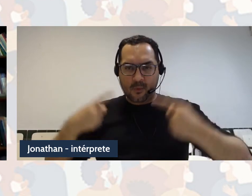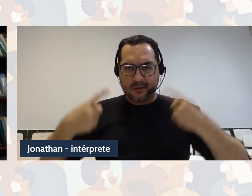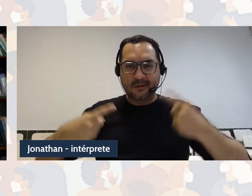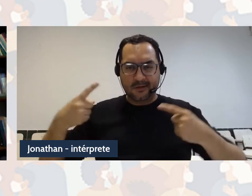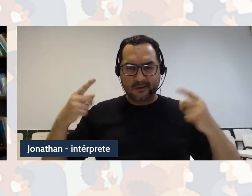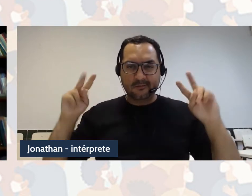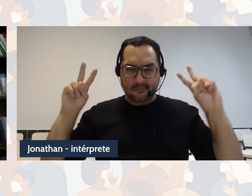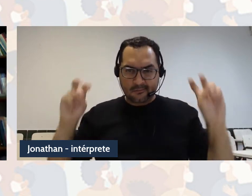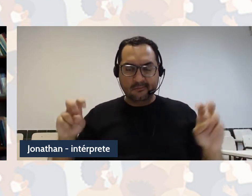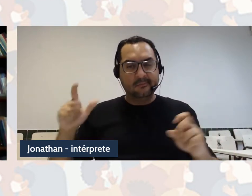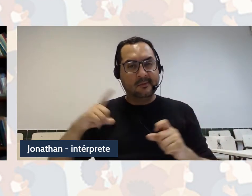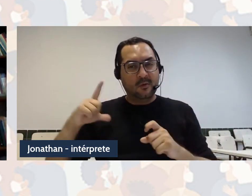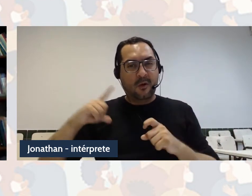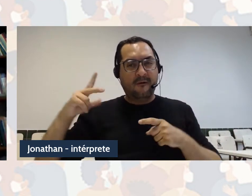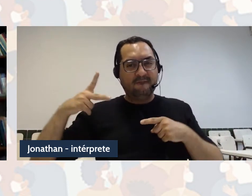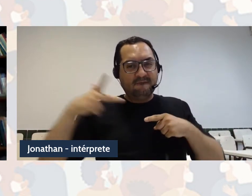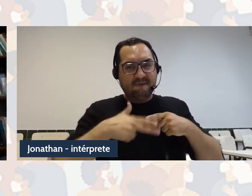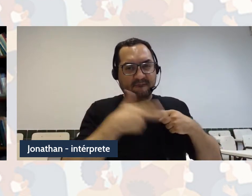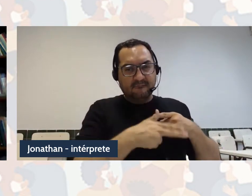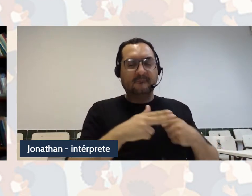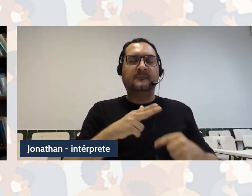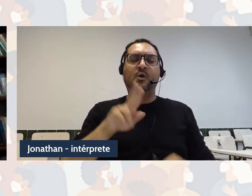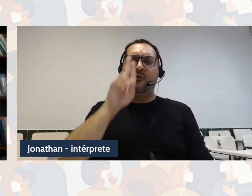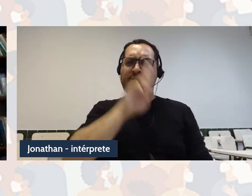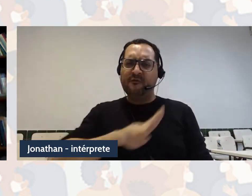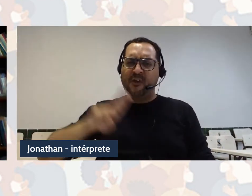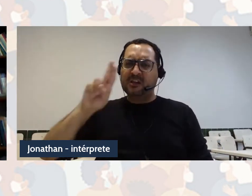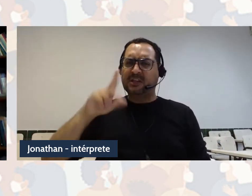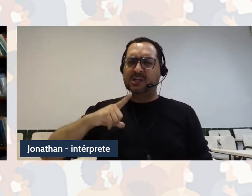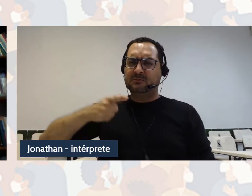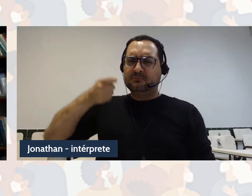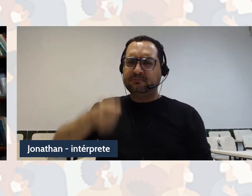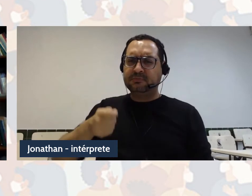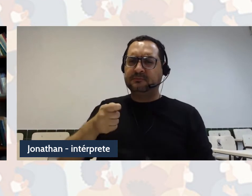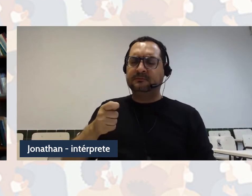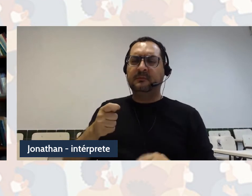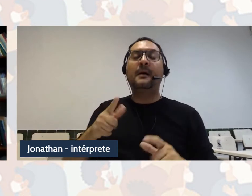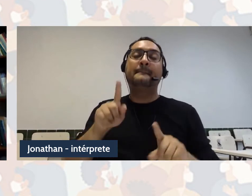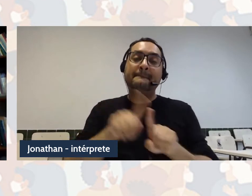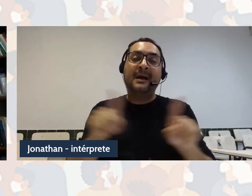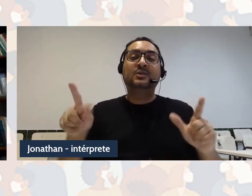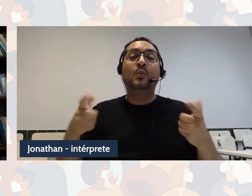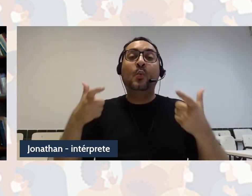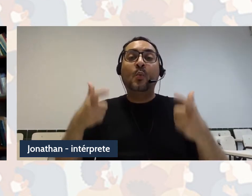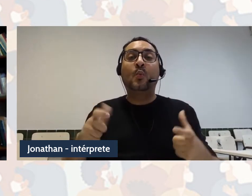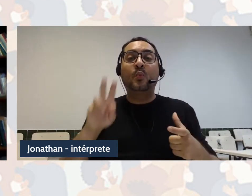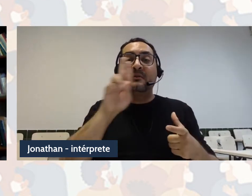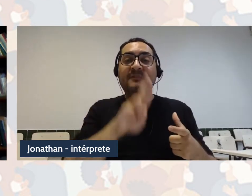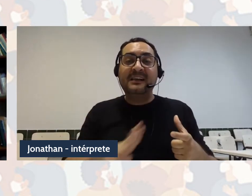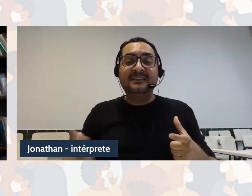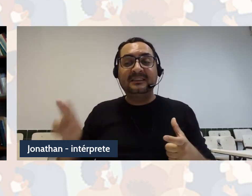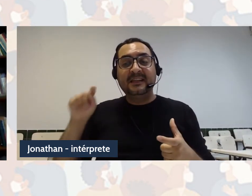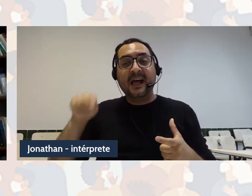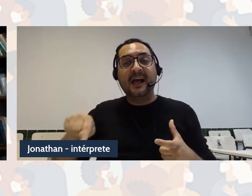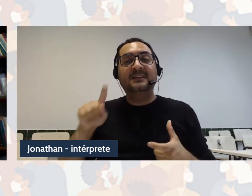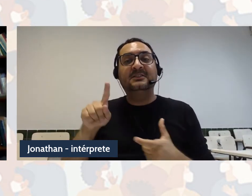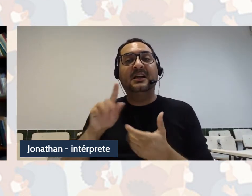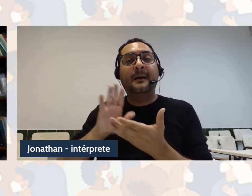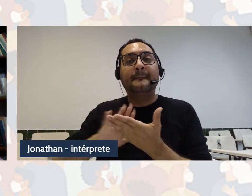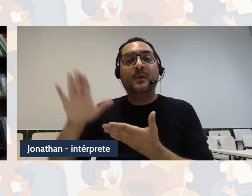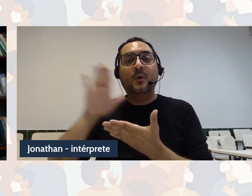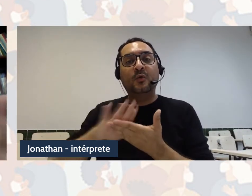sido refratário a isso, e nós sabemos também que a universidade é um espaço formal de produção de conhecimentos.